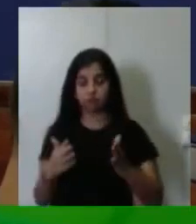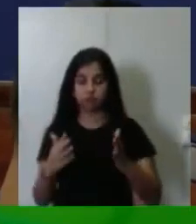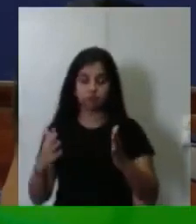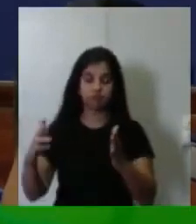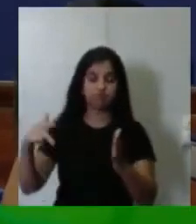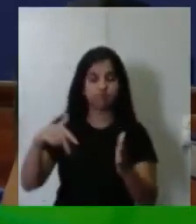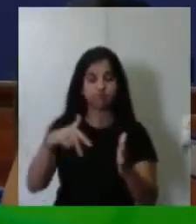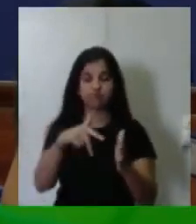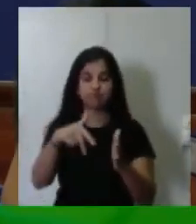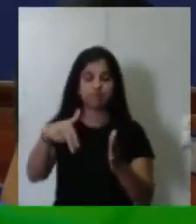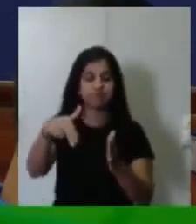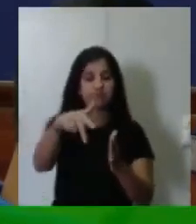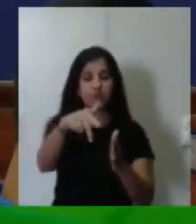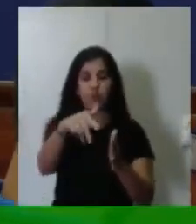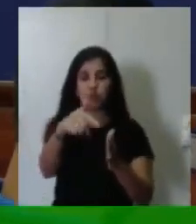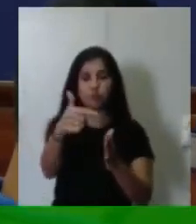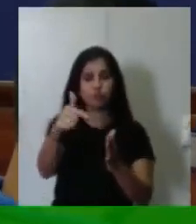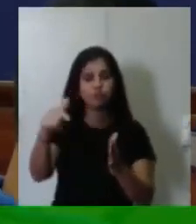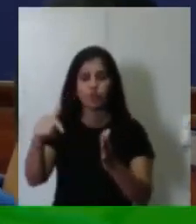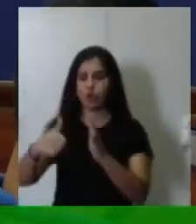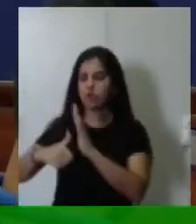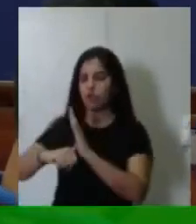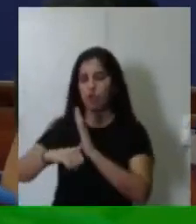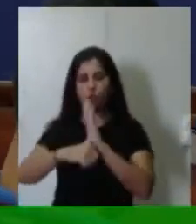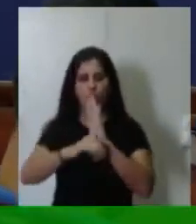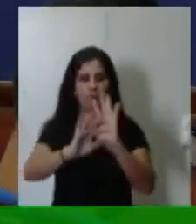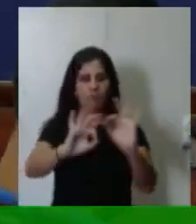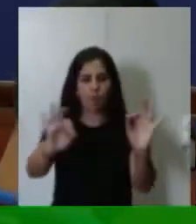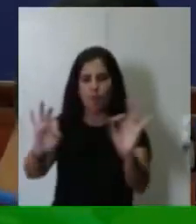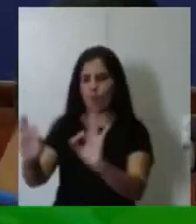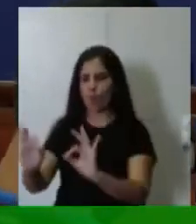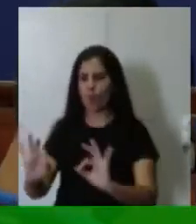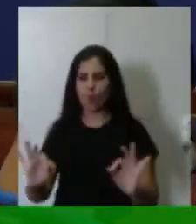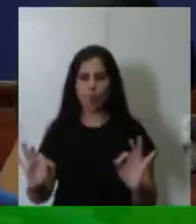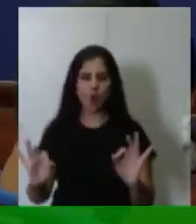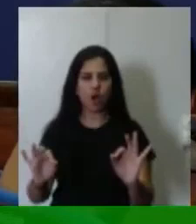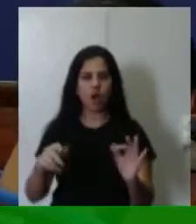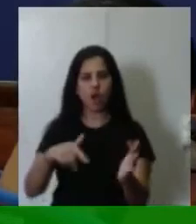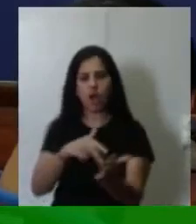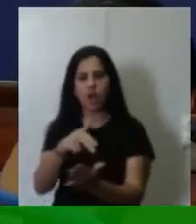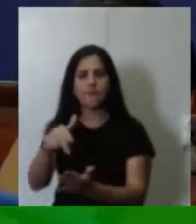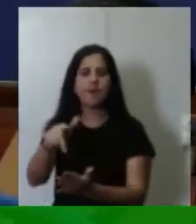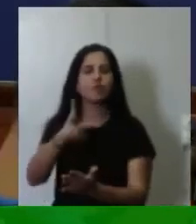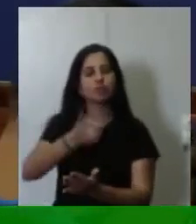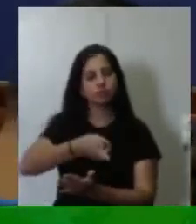documento. Caminhando eu vou, por que não? Muito obrigado.